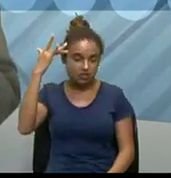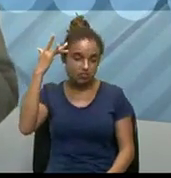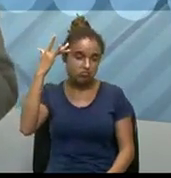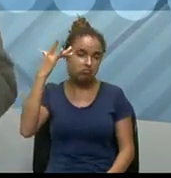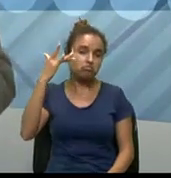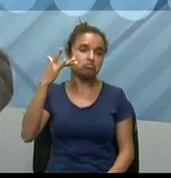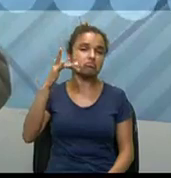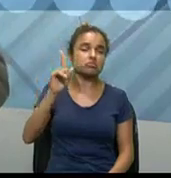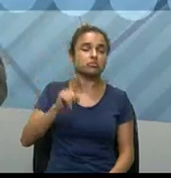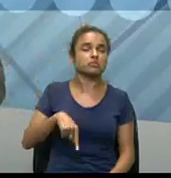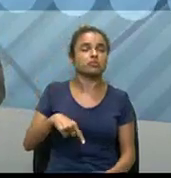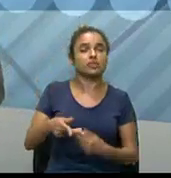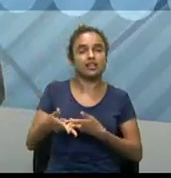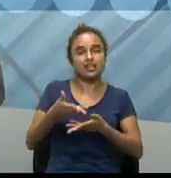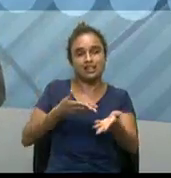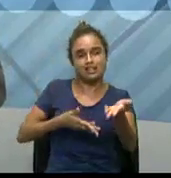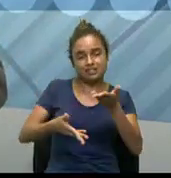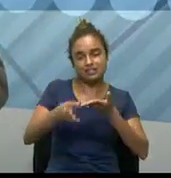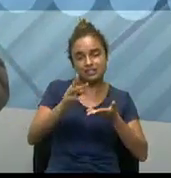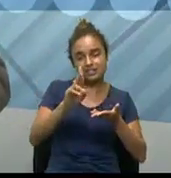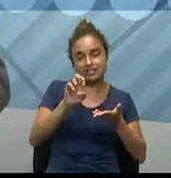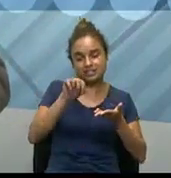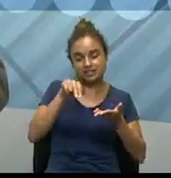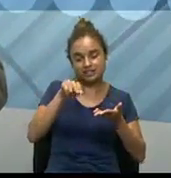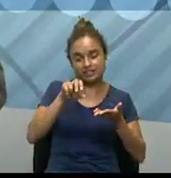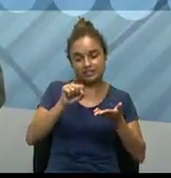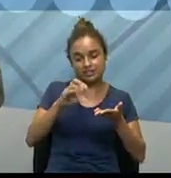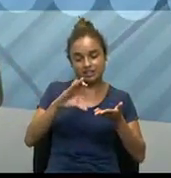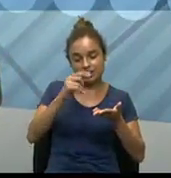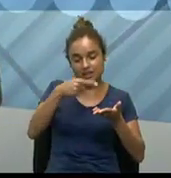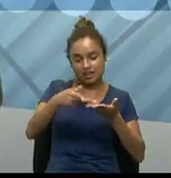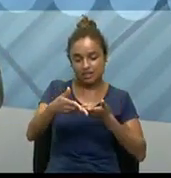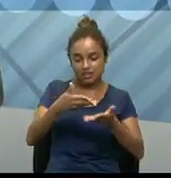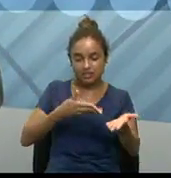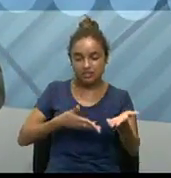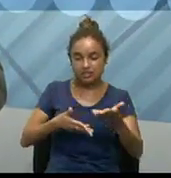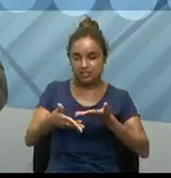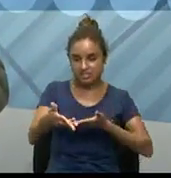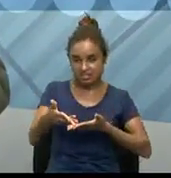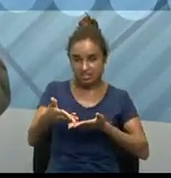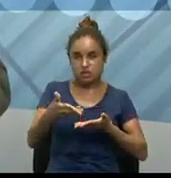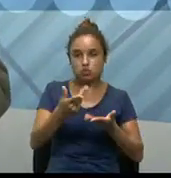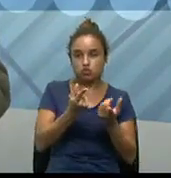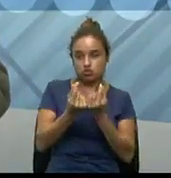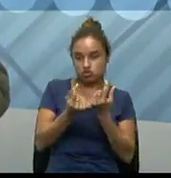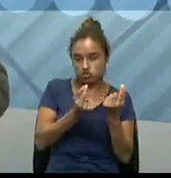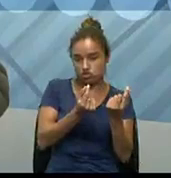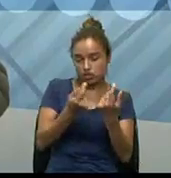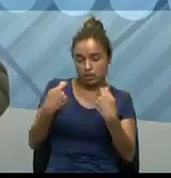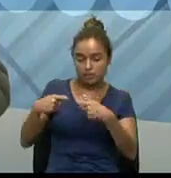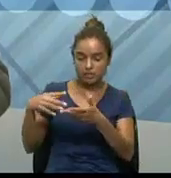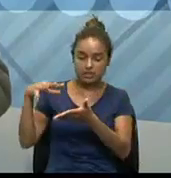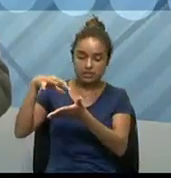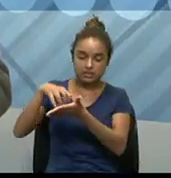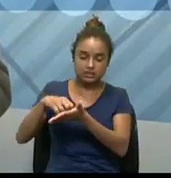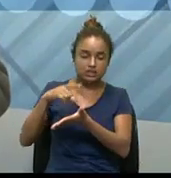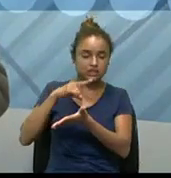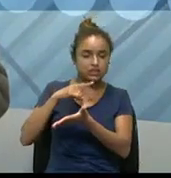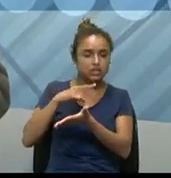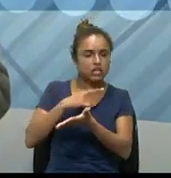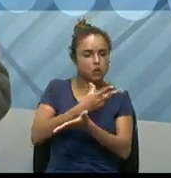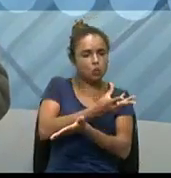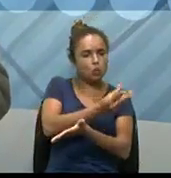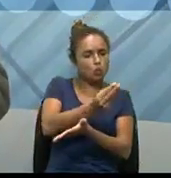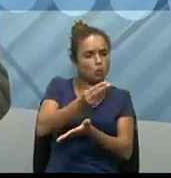toda transação para ela ser registrada exige um grande número de computadores